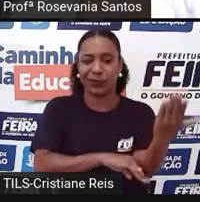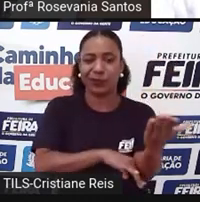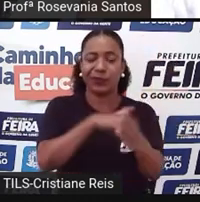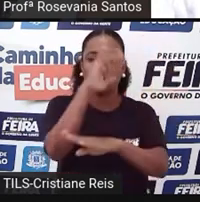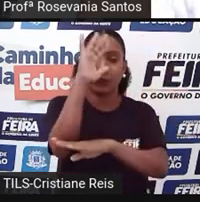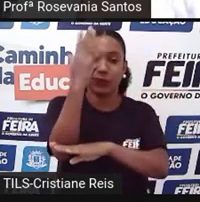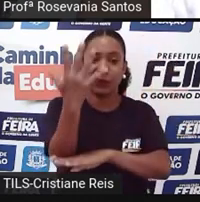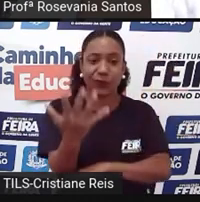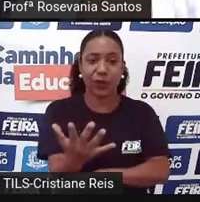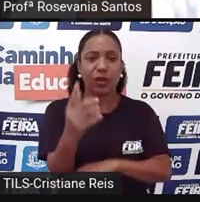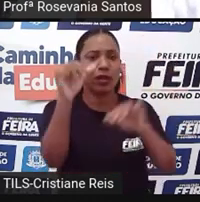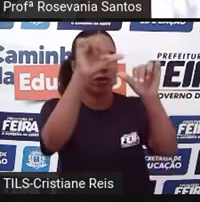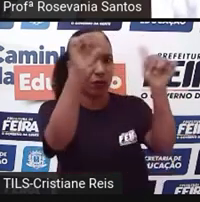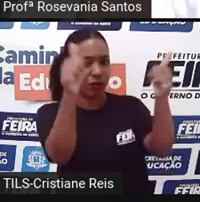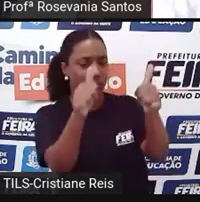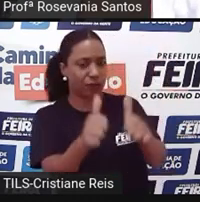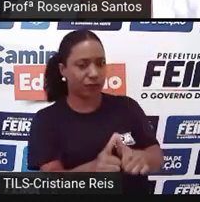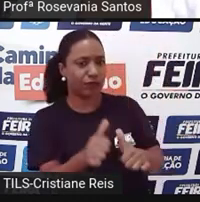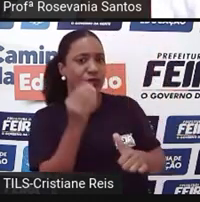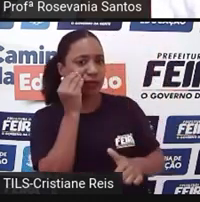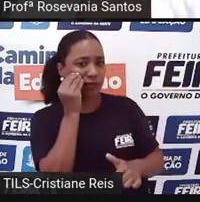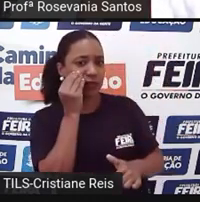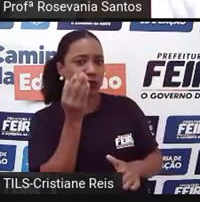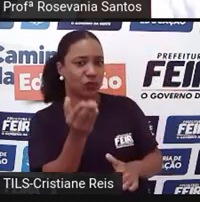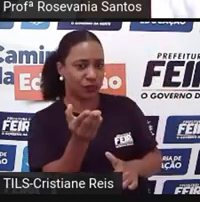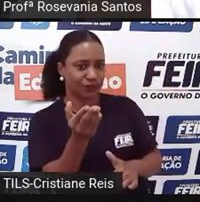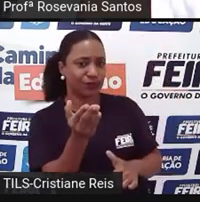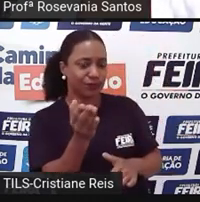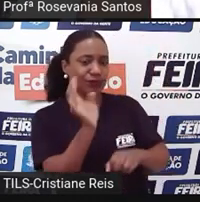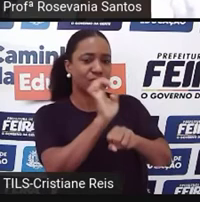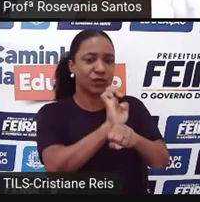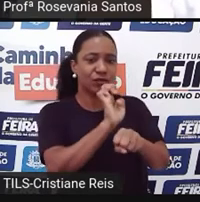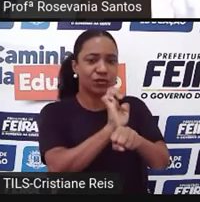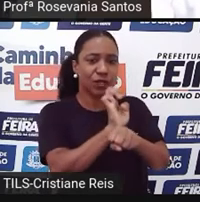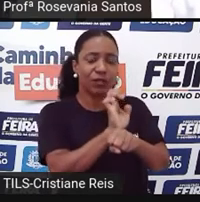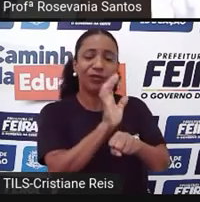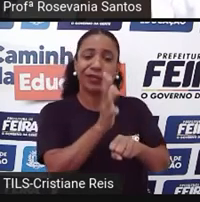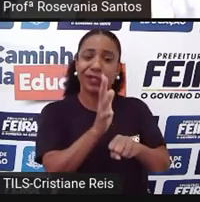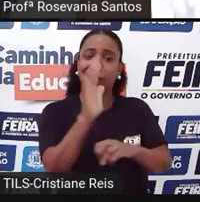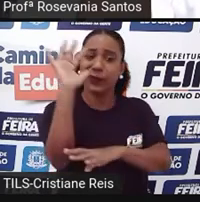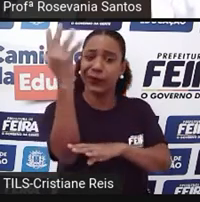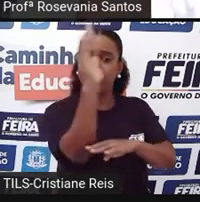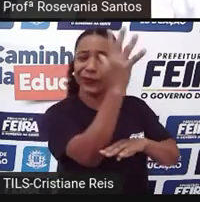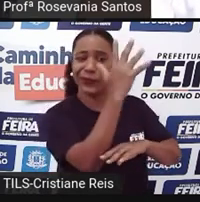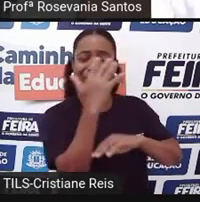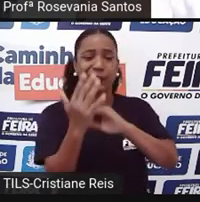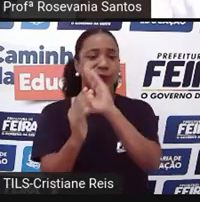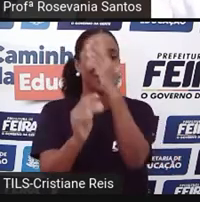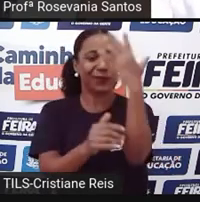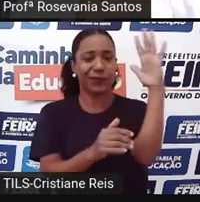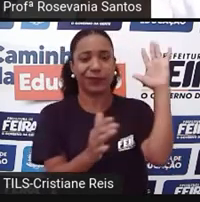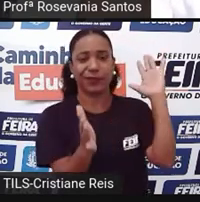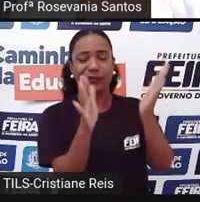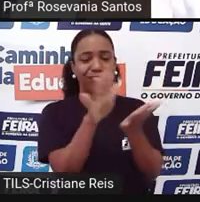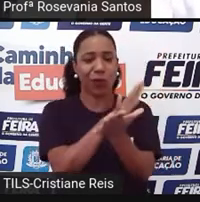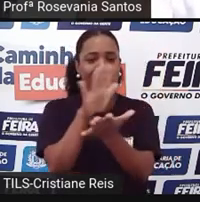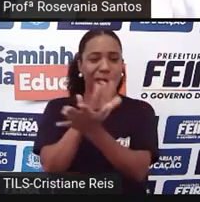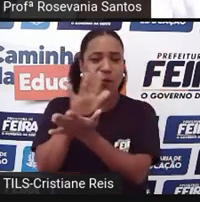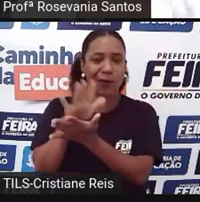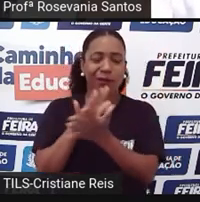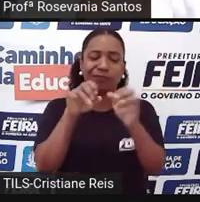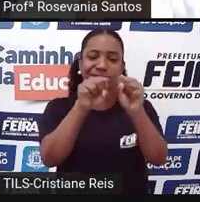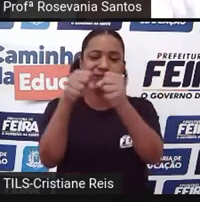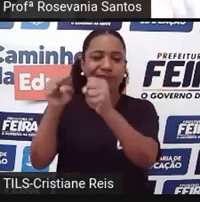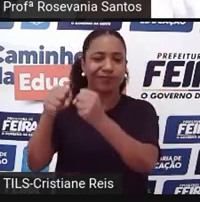desmataram. Então, a gente tem dois problemas aí que a gente sempre observa, as queimadas e o desmatamento. Então,